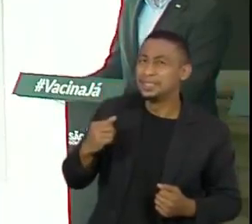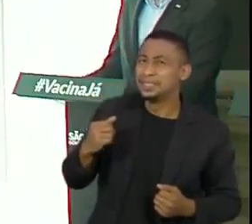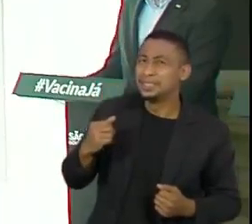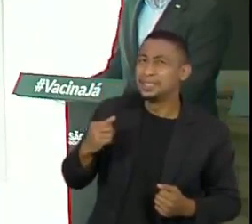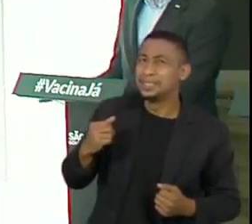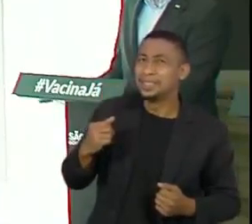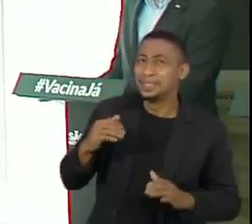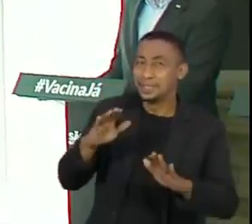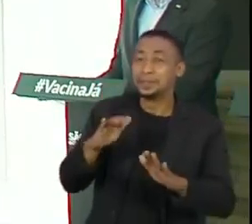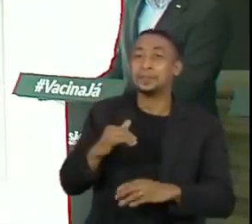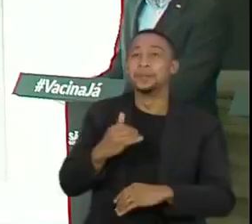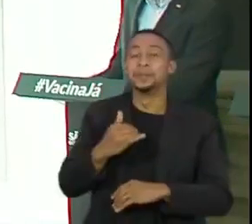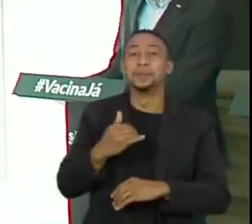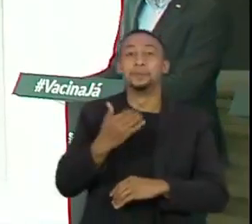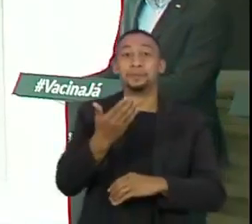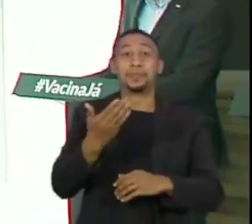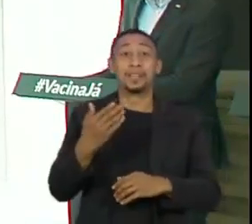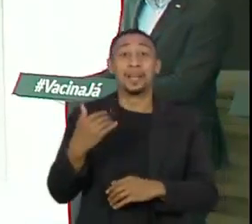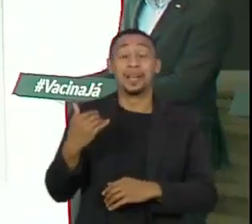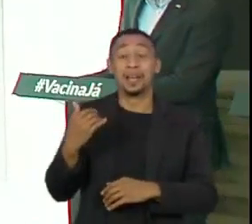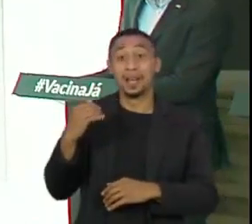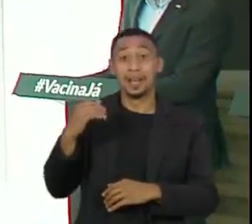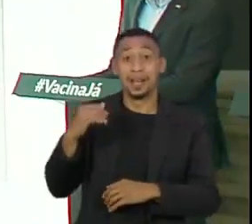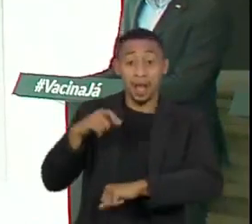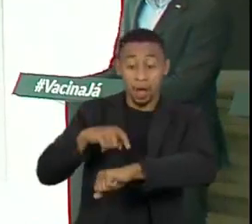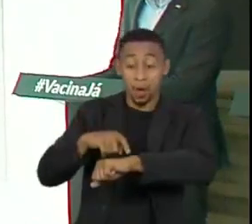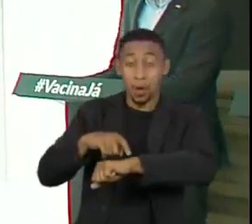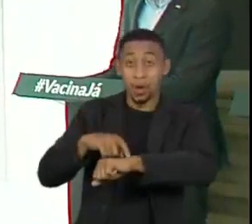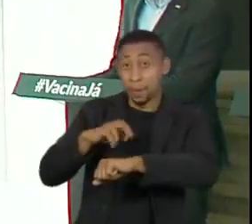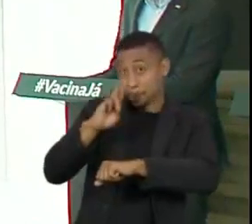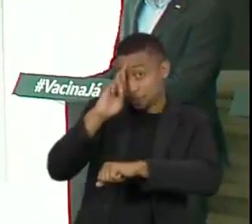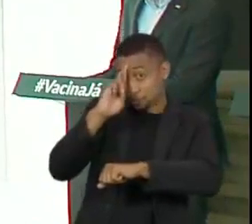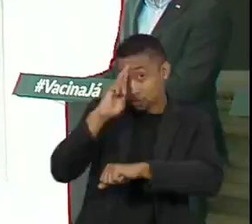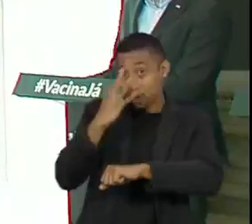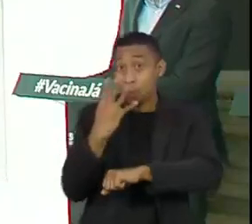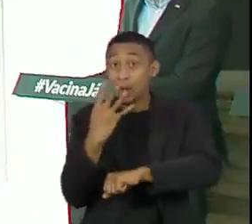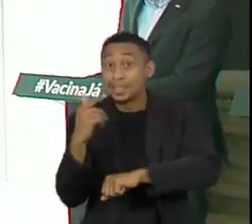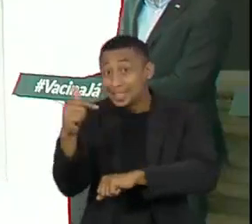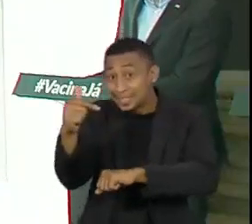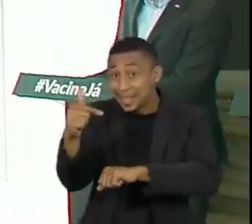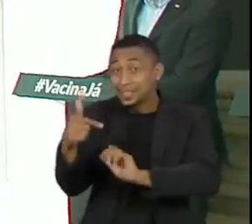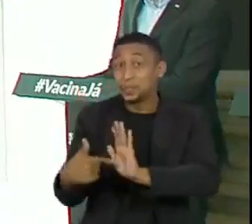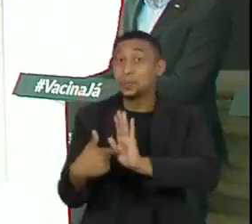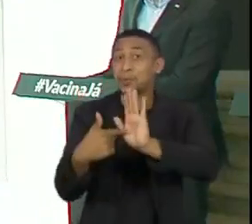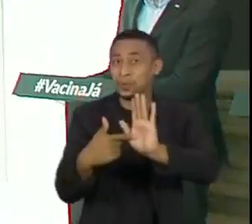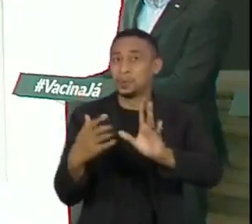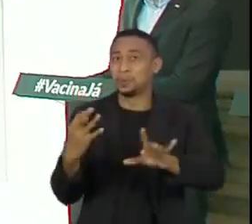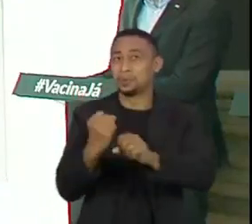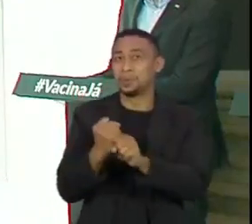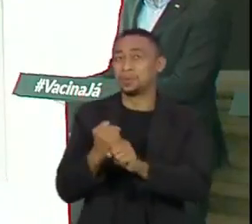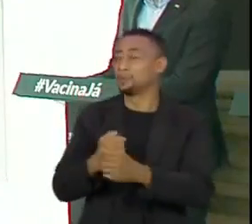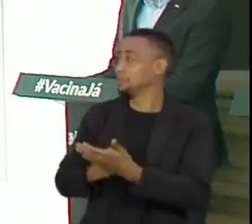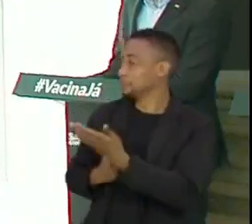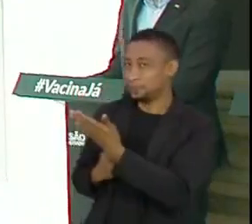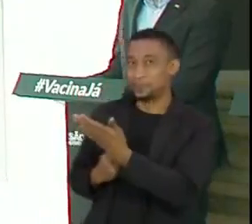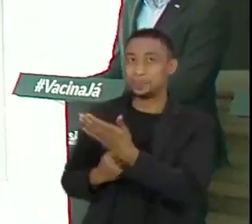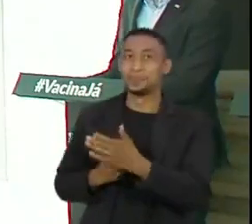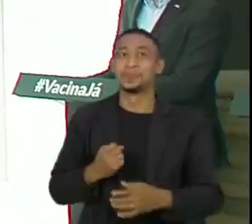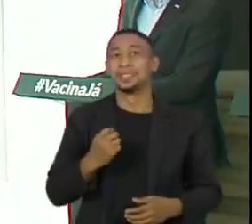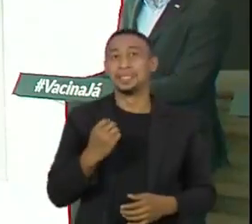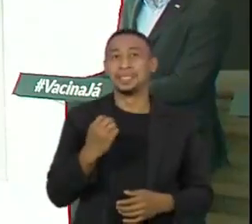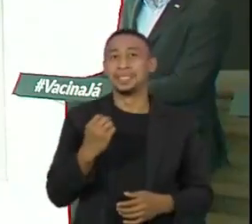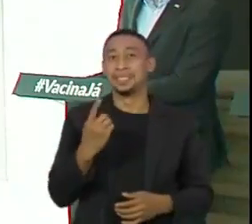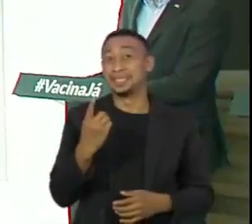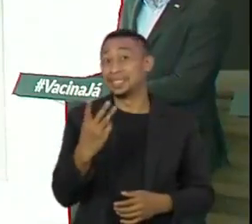12, isso, obrigado, governador, 12,47. Nós já aplicamos 13.870.161 doses,